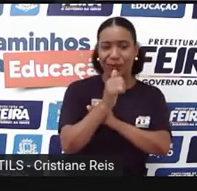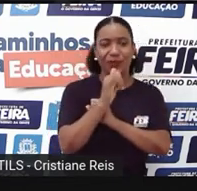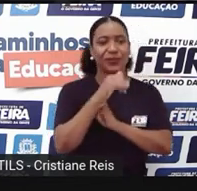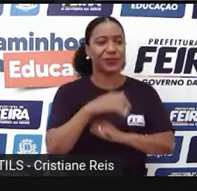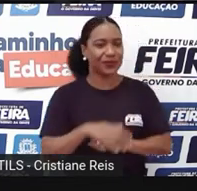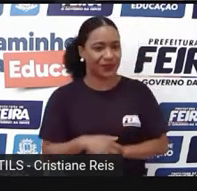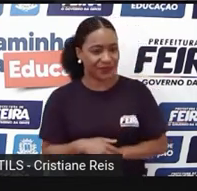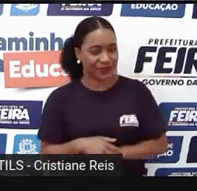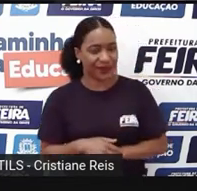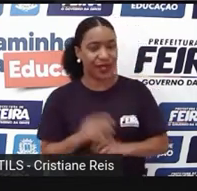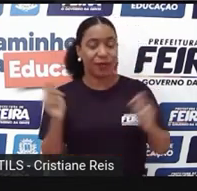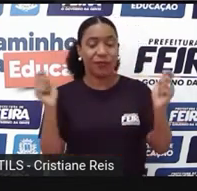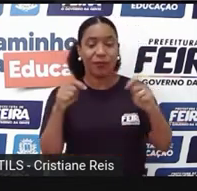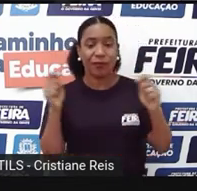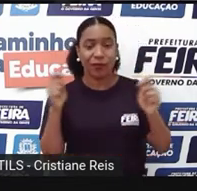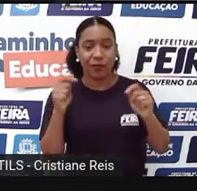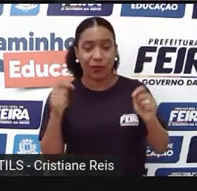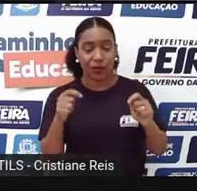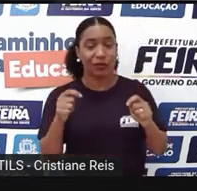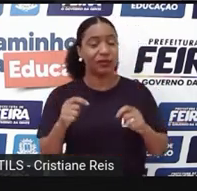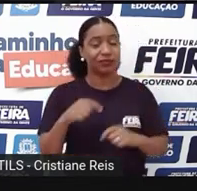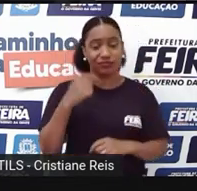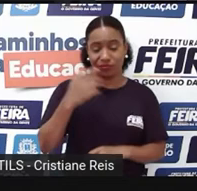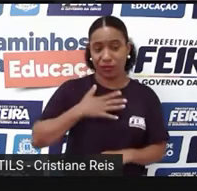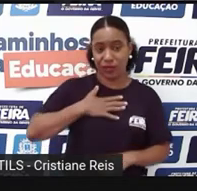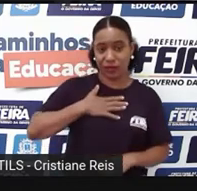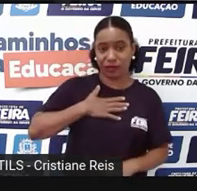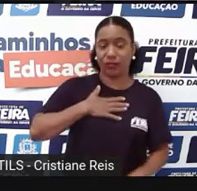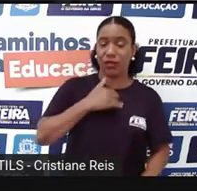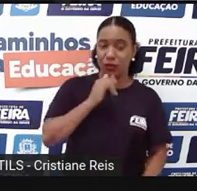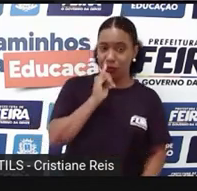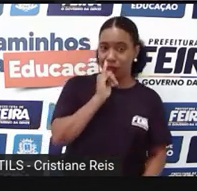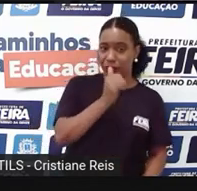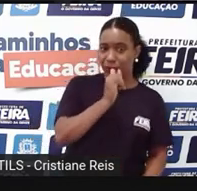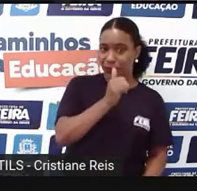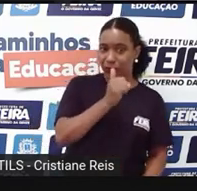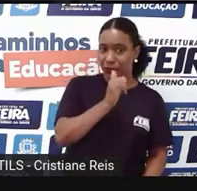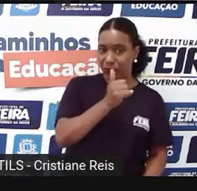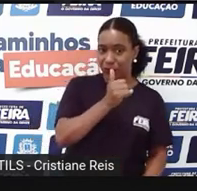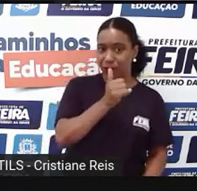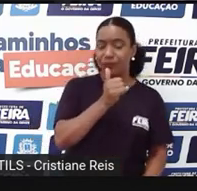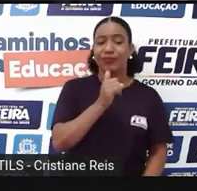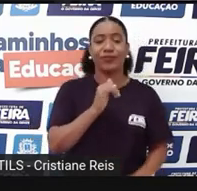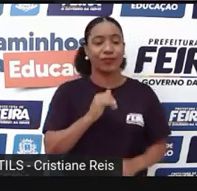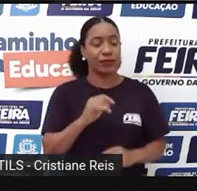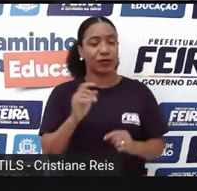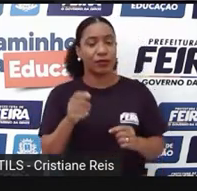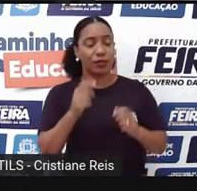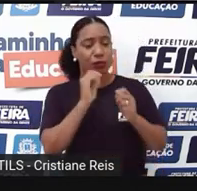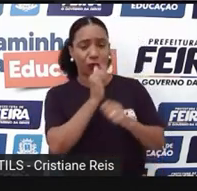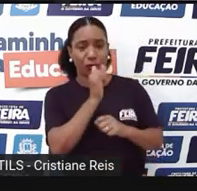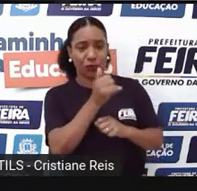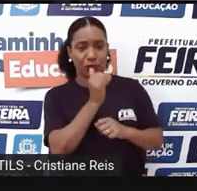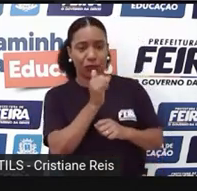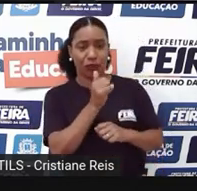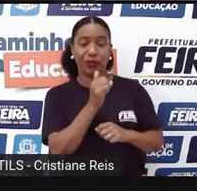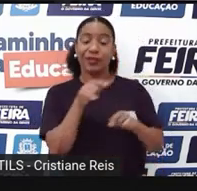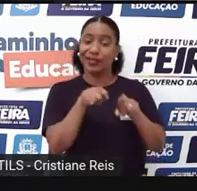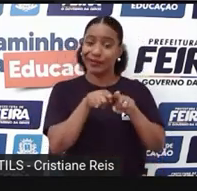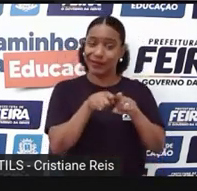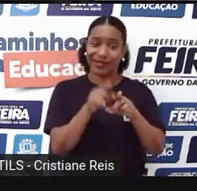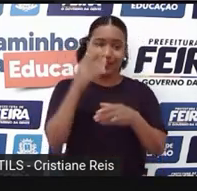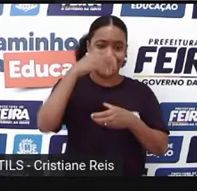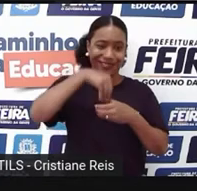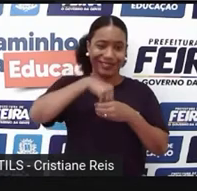pode aparecer na história na primeira pessoa, porque ele é um narrador que, ao mesmo tempo, conta e participa da